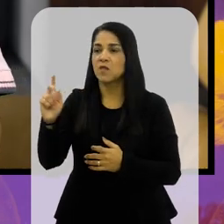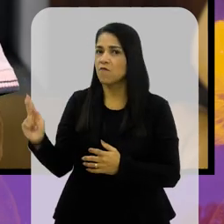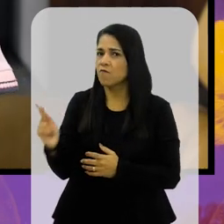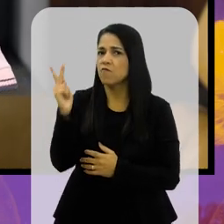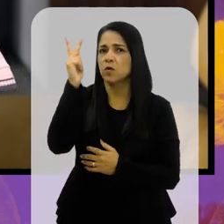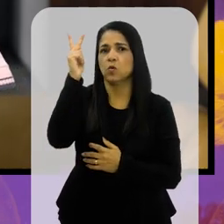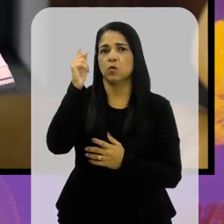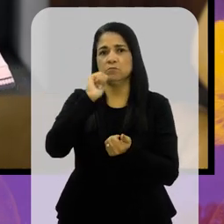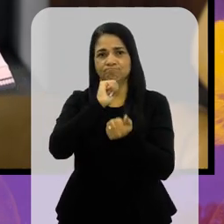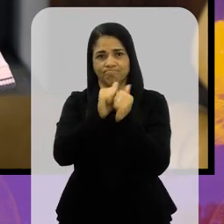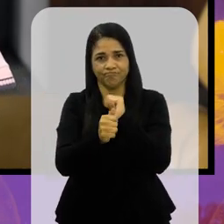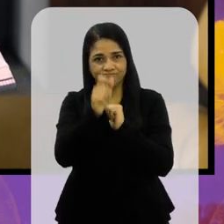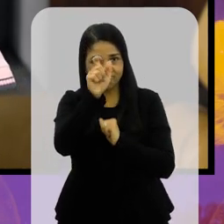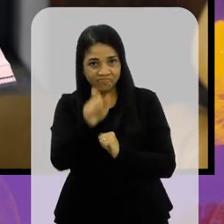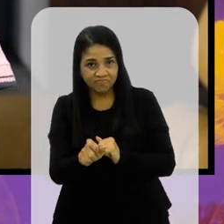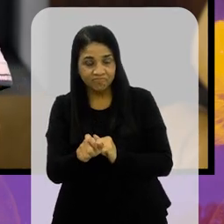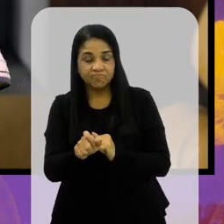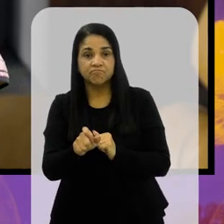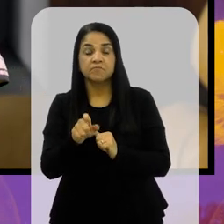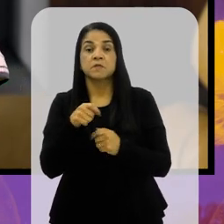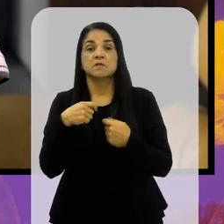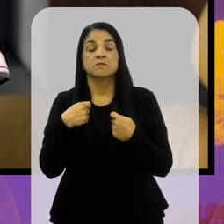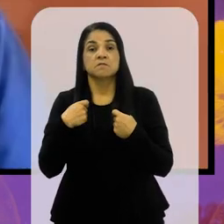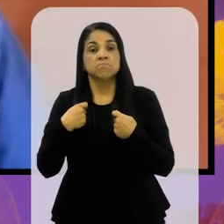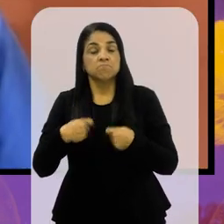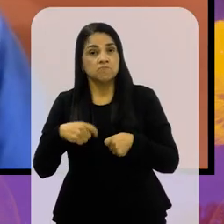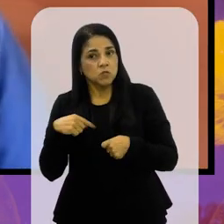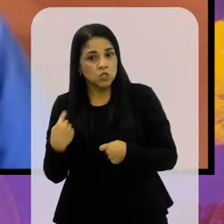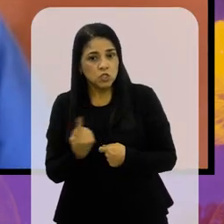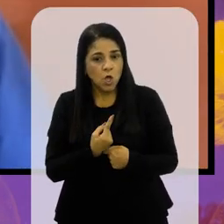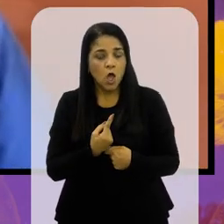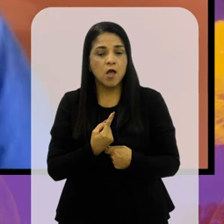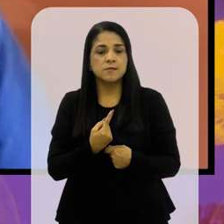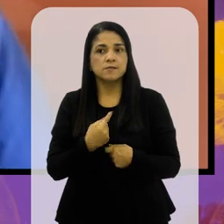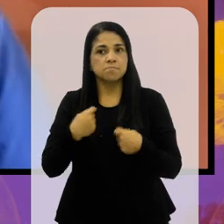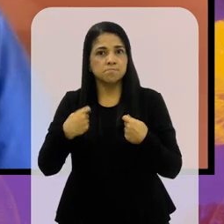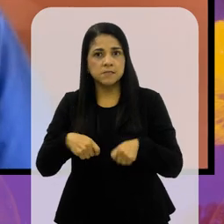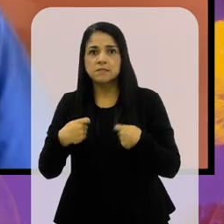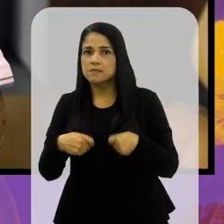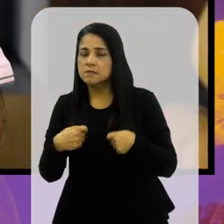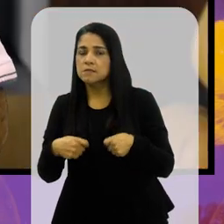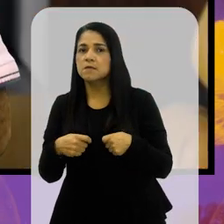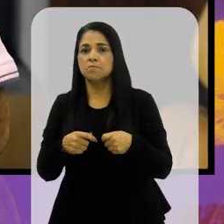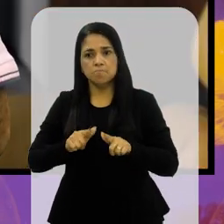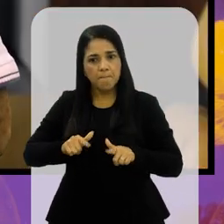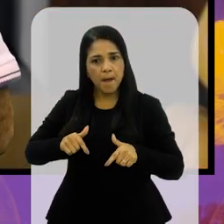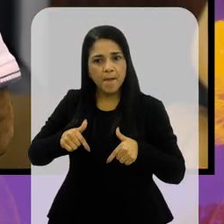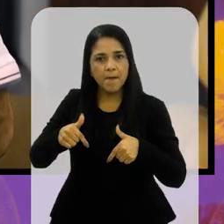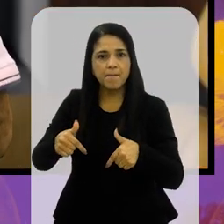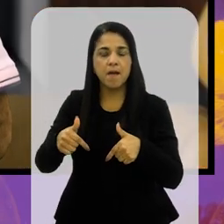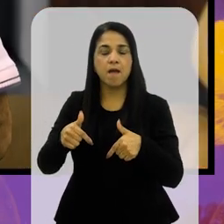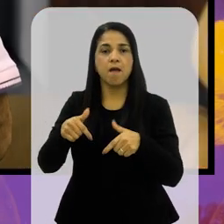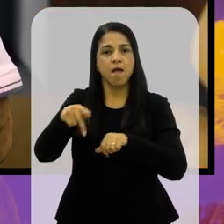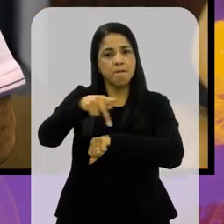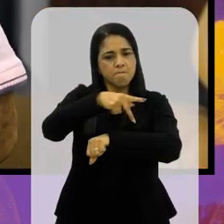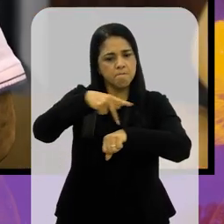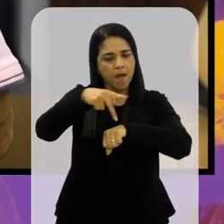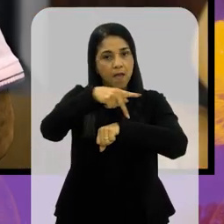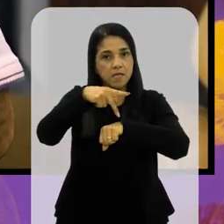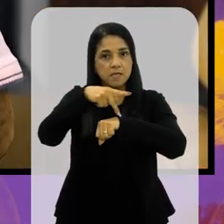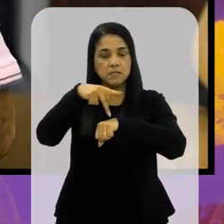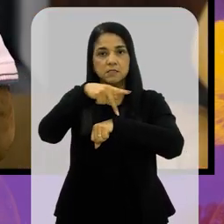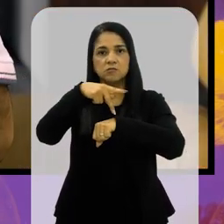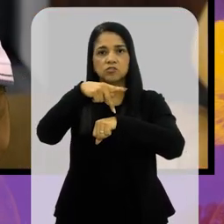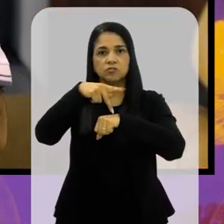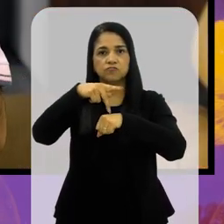passando a valorizar mais o atleta. Eu acho que a gente tem que chegar, eu sei que isso é uma arma, que os países